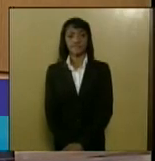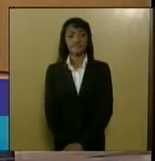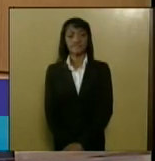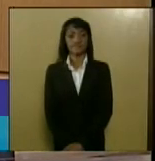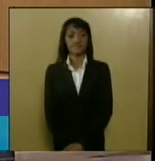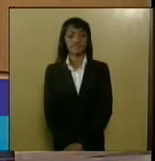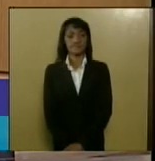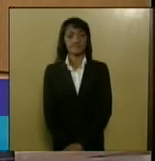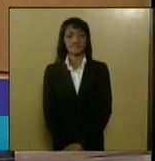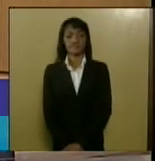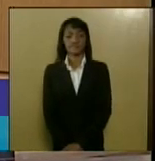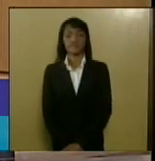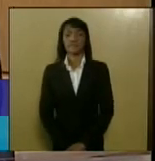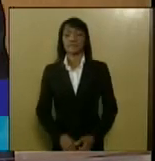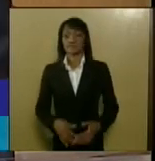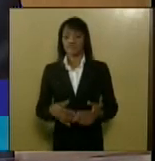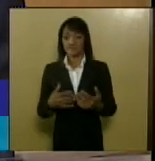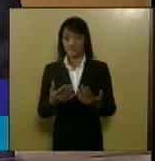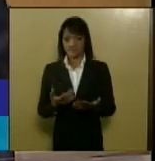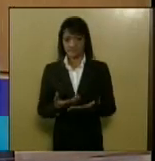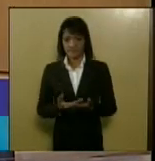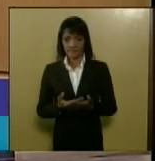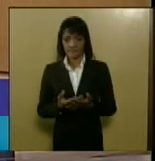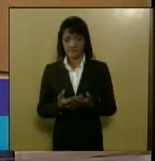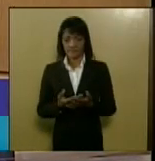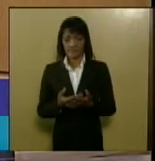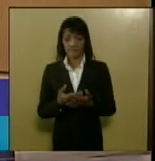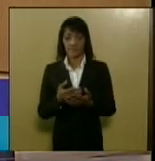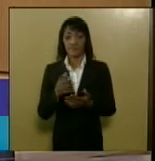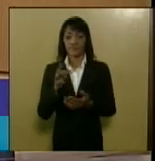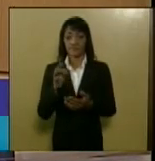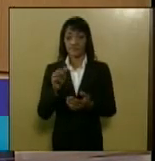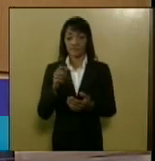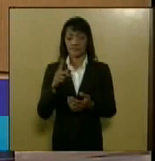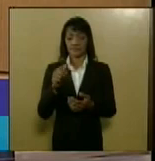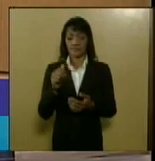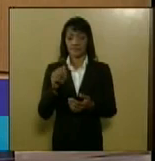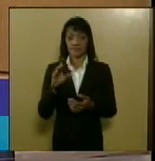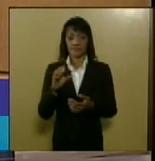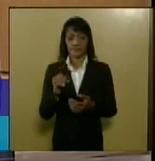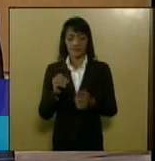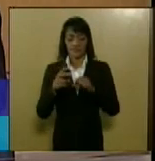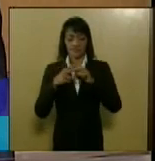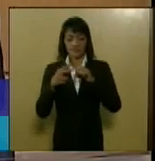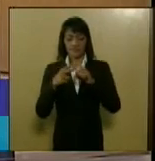o tabagismo que é o hábito de fumar